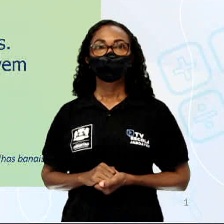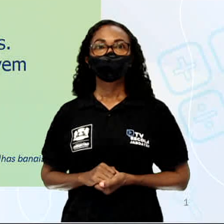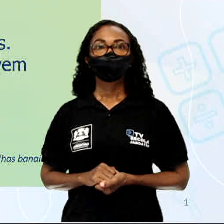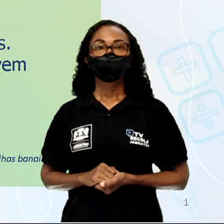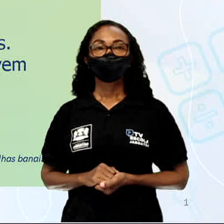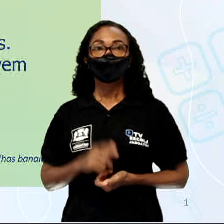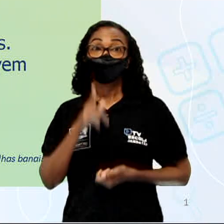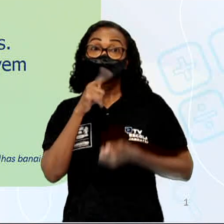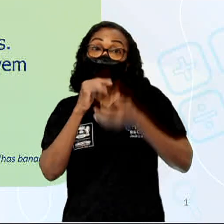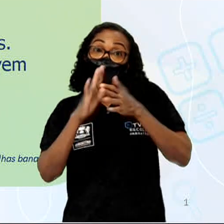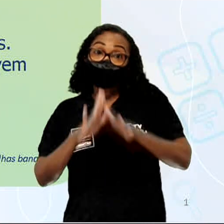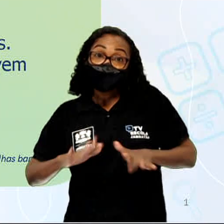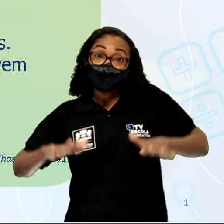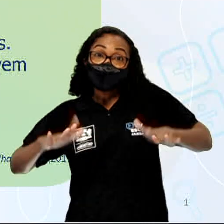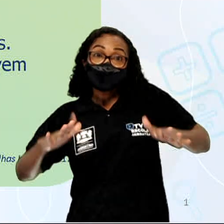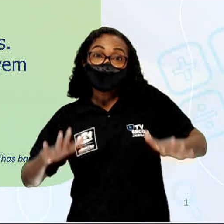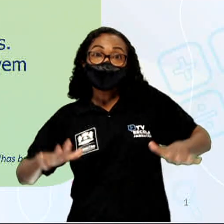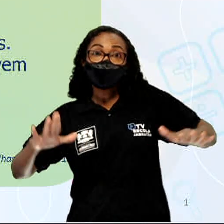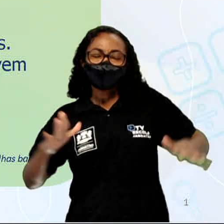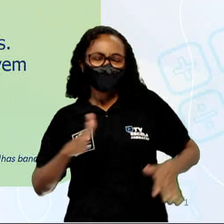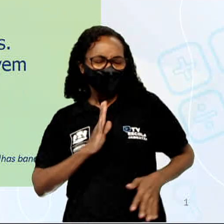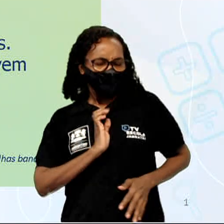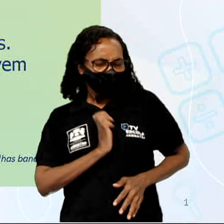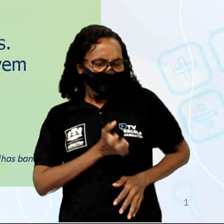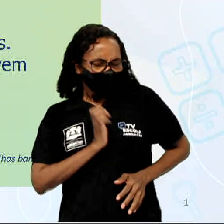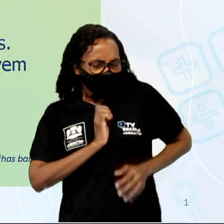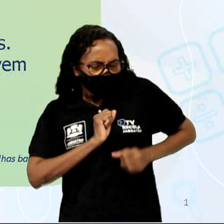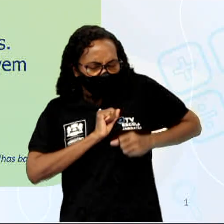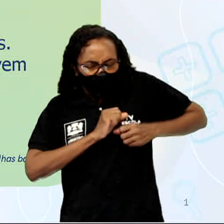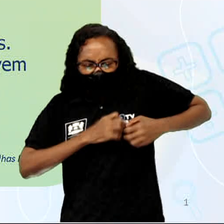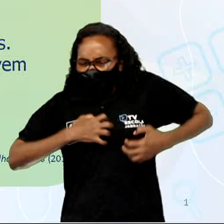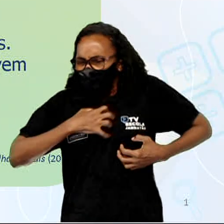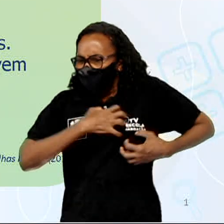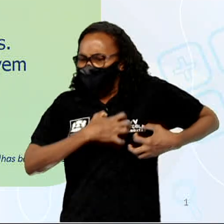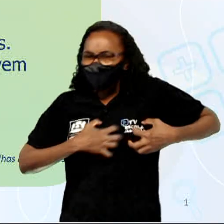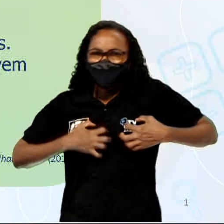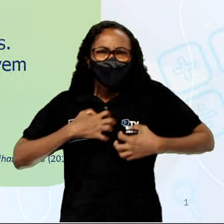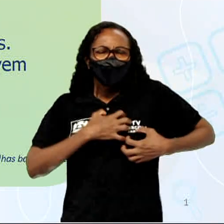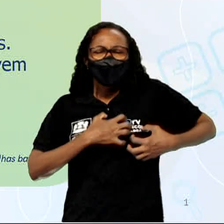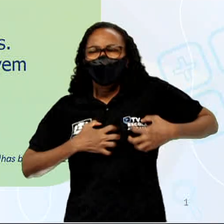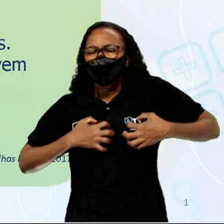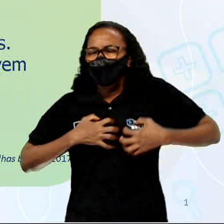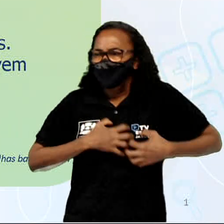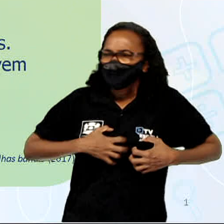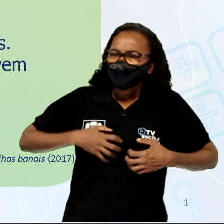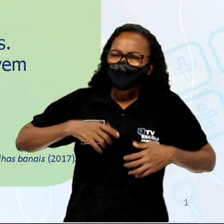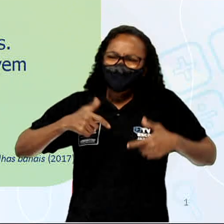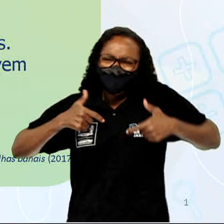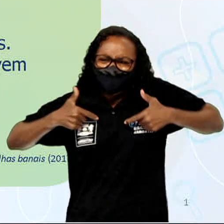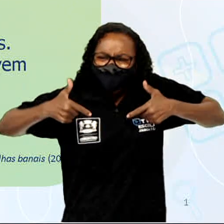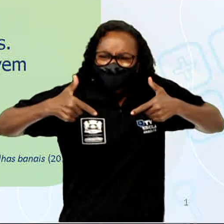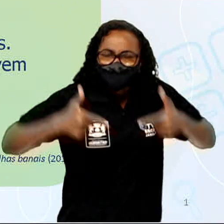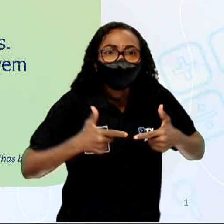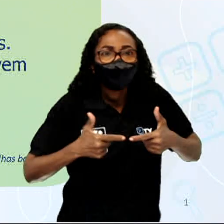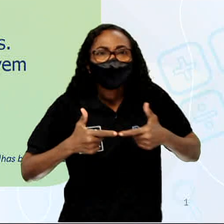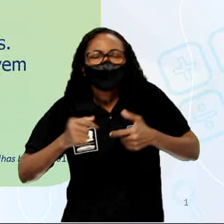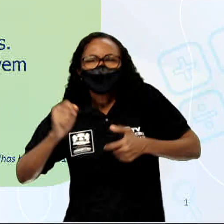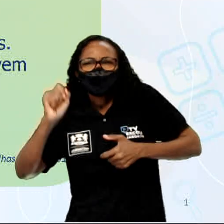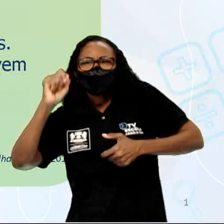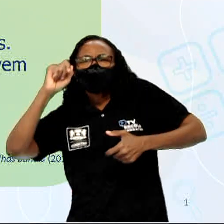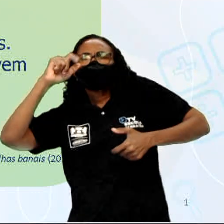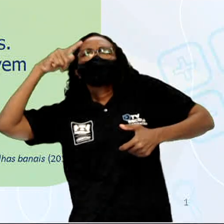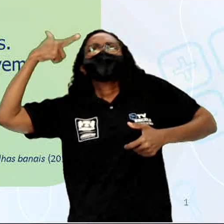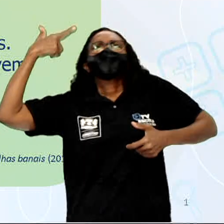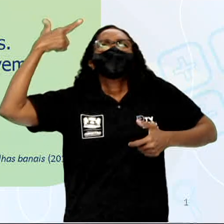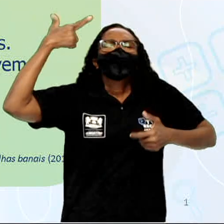Mar aberto, meu coração agitado rebate contra as pedras. O sol espelha na água